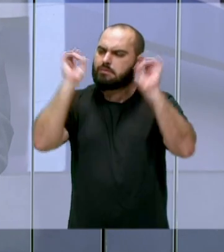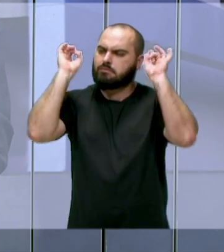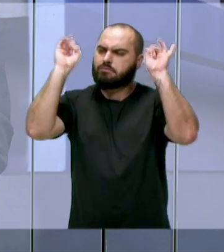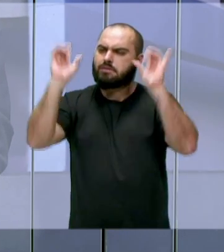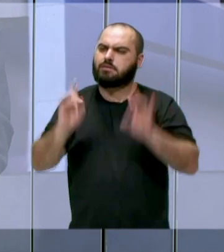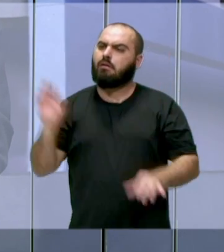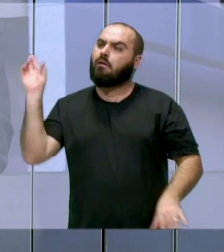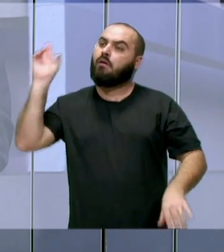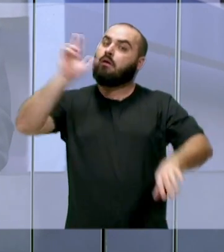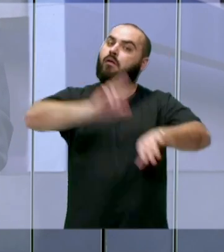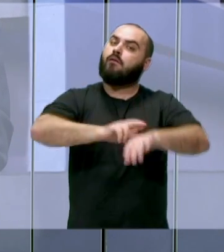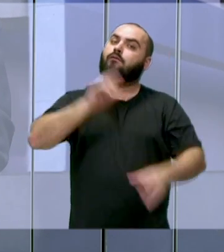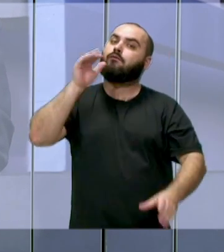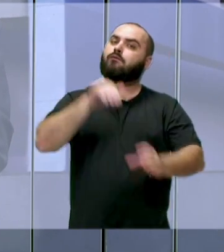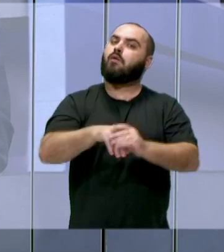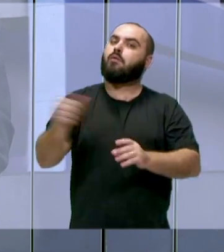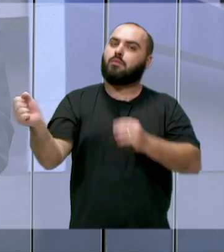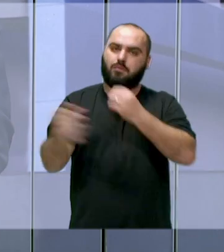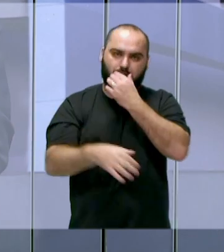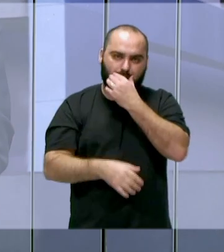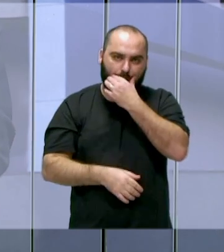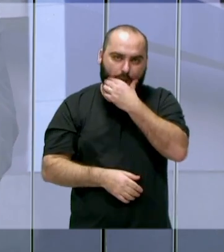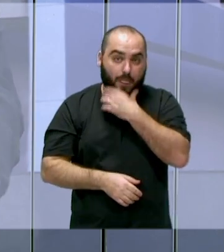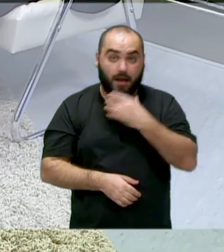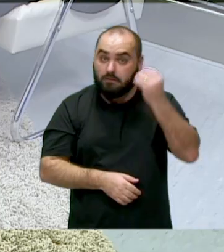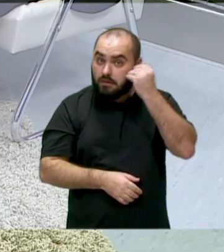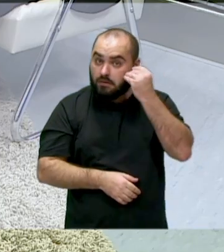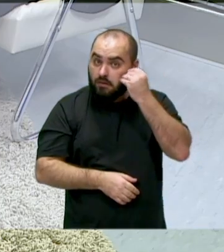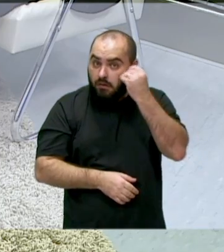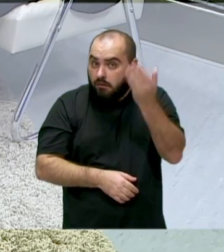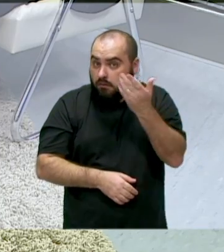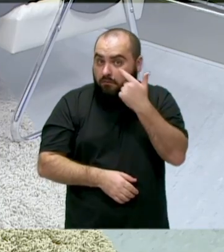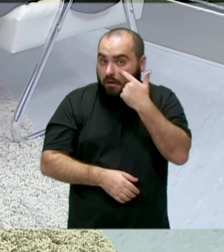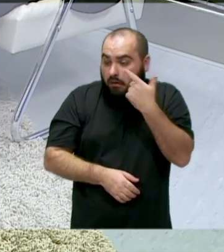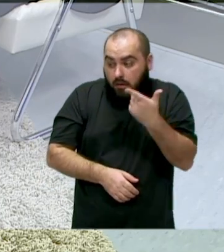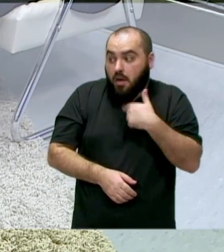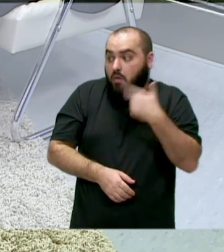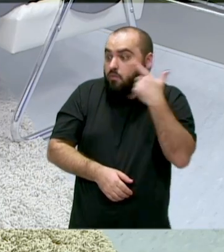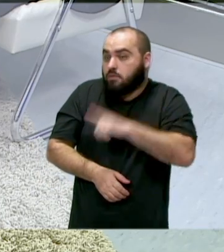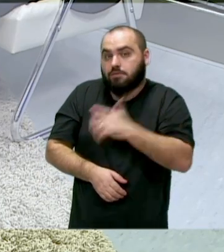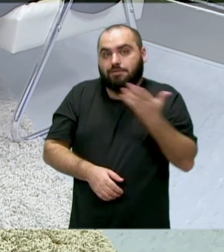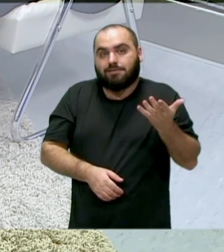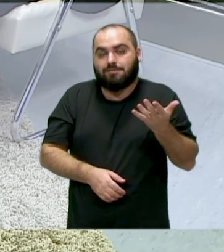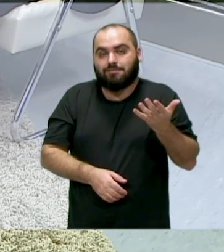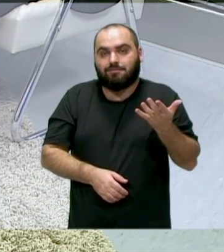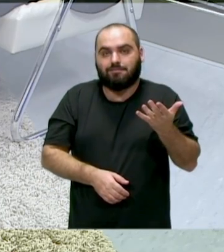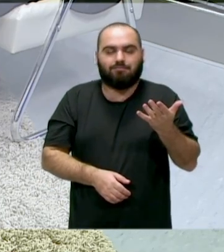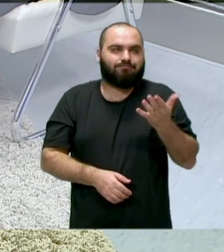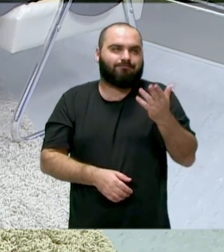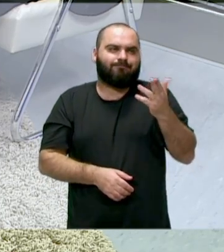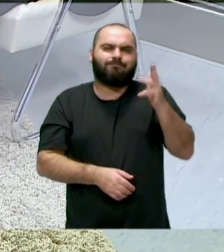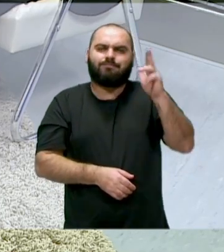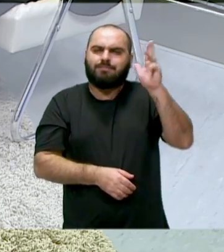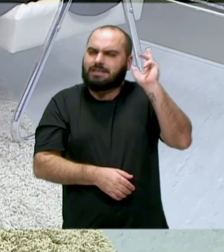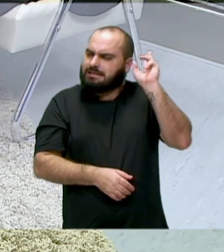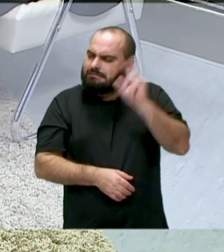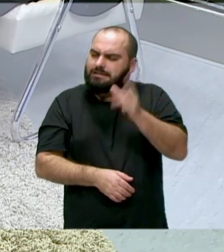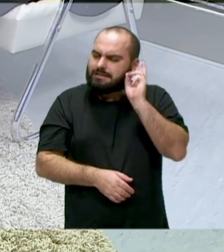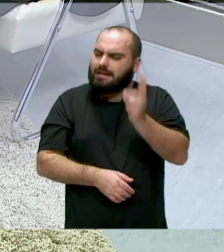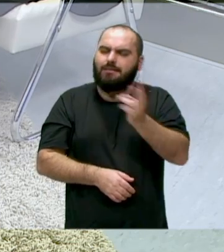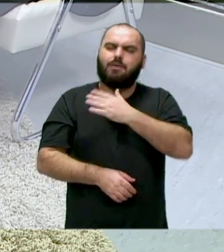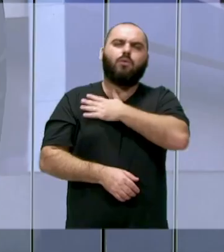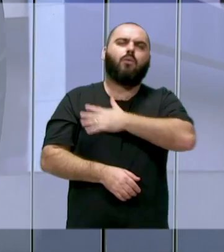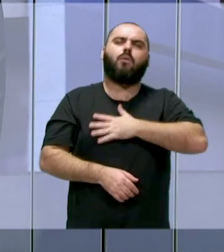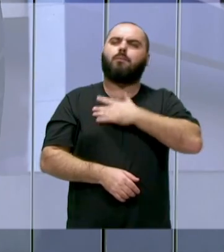e vir tentar concorrer e a prova está aí, a gente conseguiu. Eu nunca, como eu falei para ti, eu sempre gostei de política,